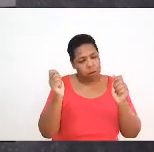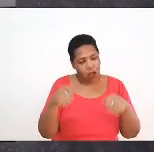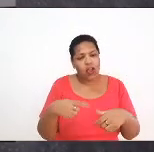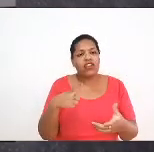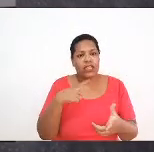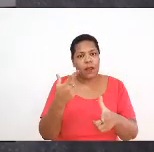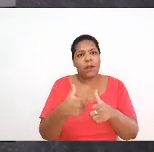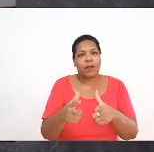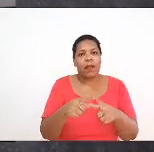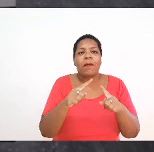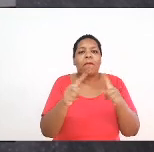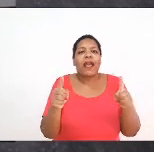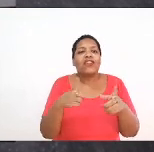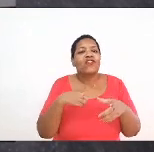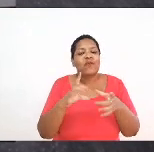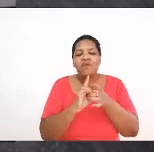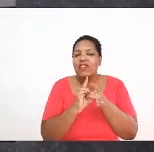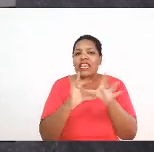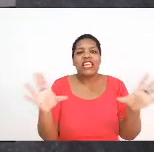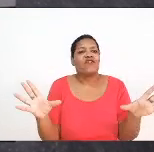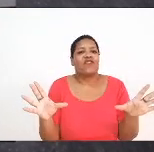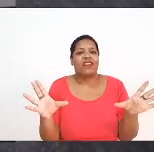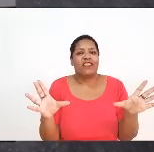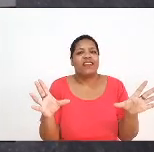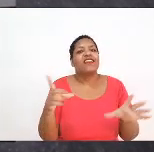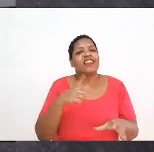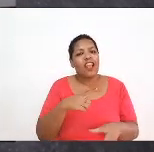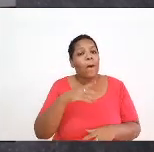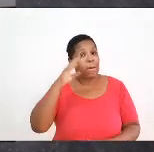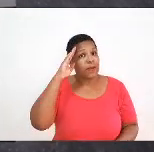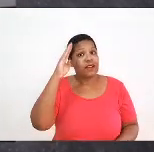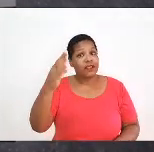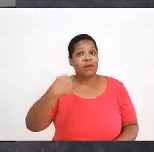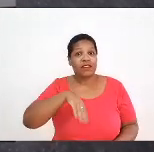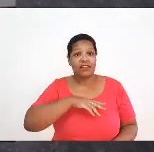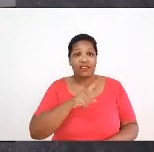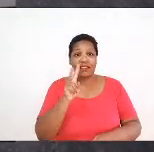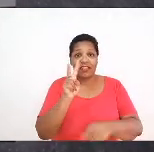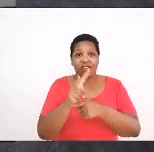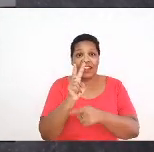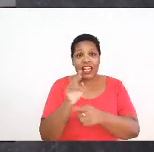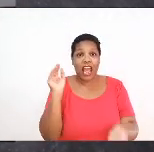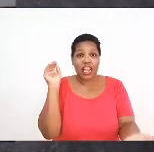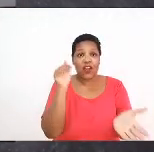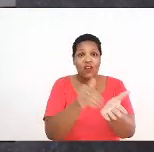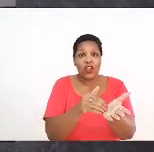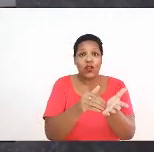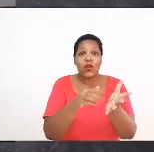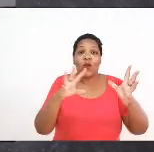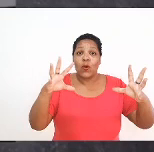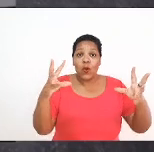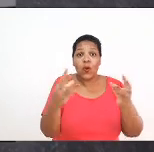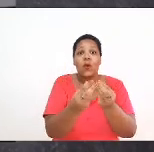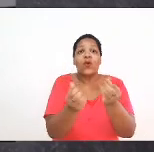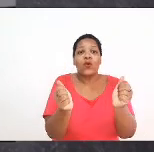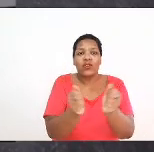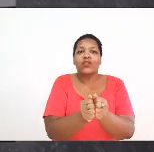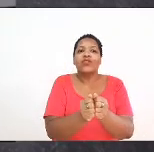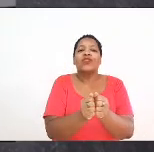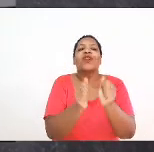princípio que a gente precisa defender até o fim, então, estamos juntos, contem sempre conosco, o CFP